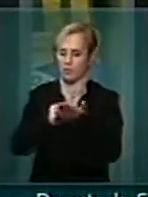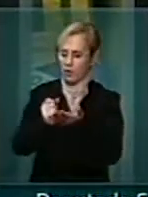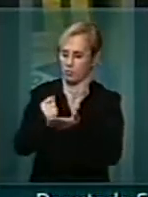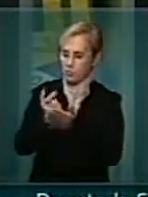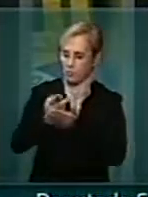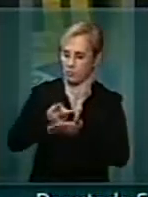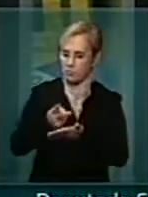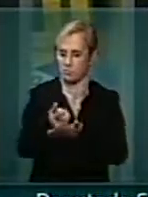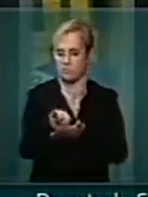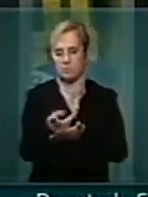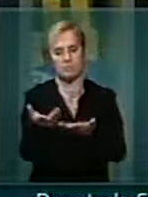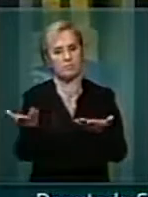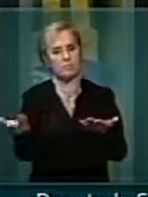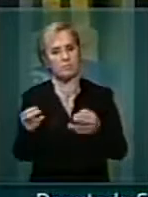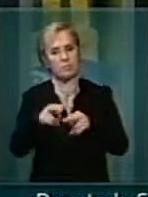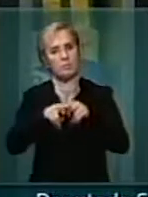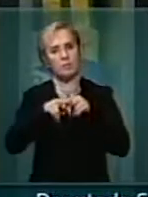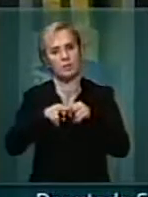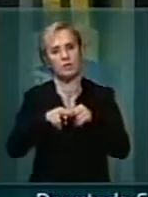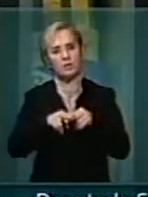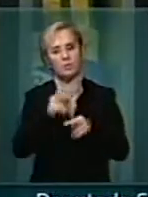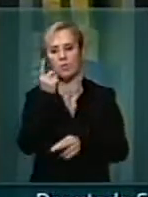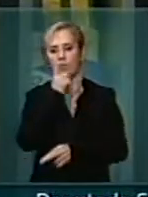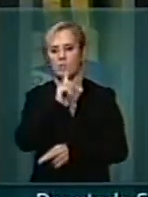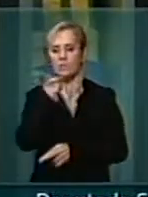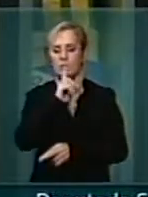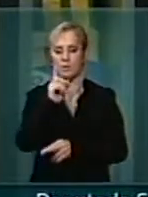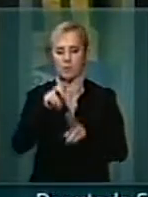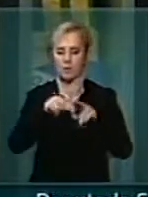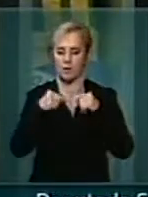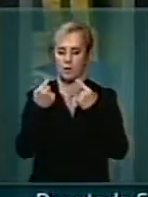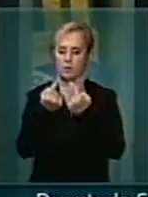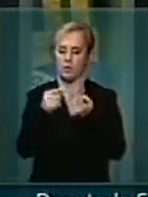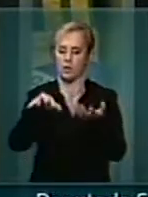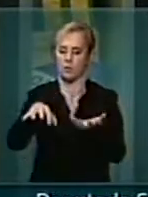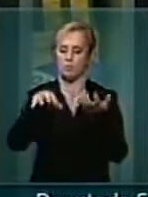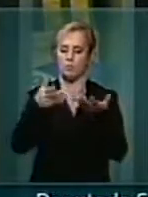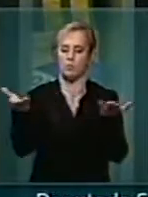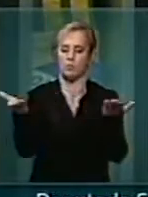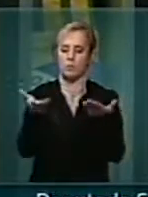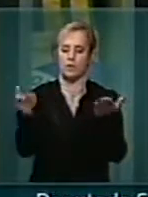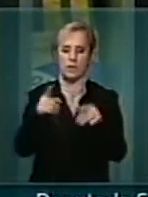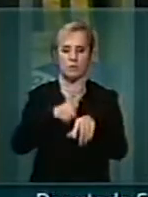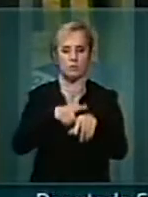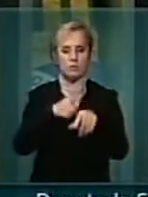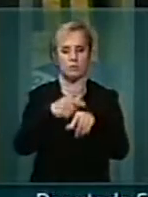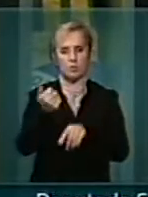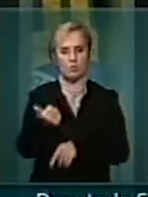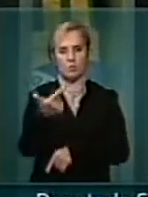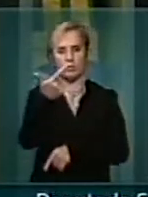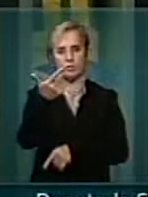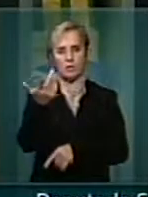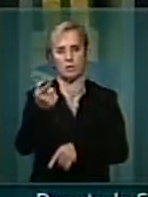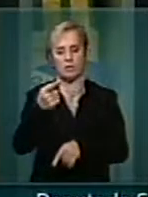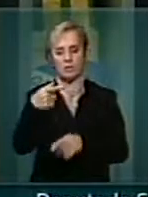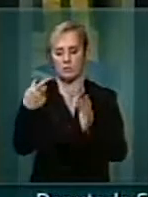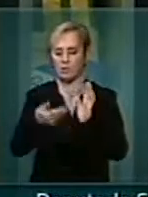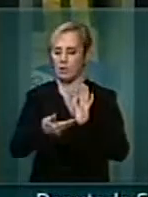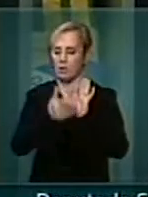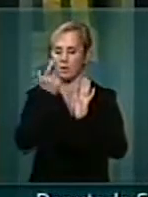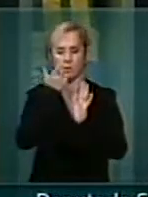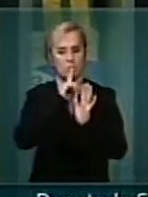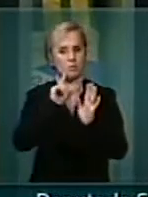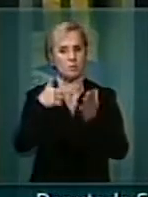Por isso, senhor presidente, que nós não tivemos sessão no Congresso hoje, que estava marcado para meio dia. Não há clima na casa para